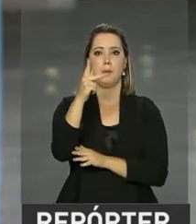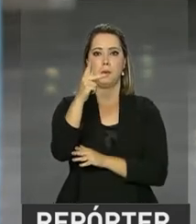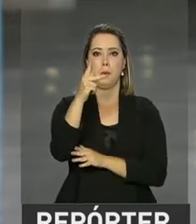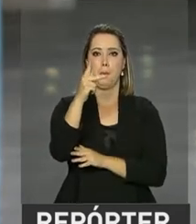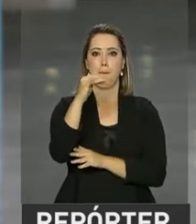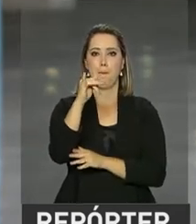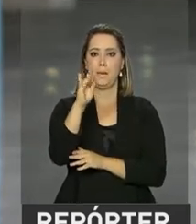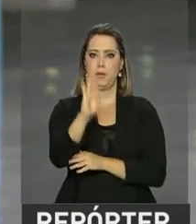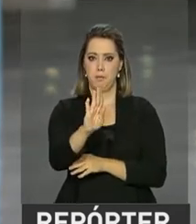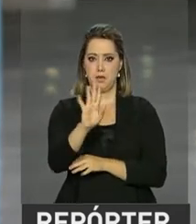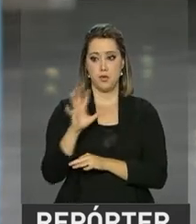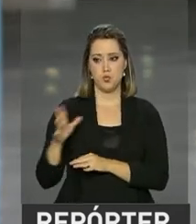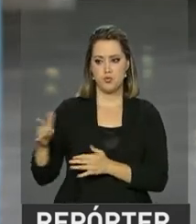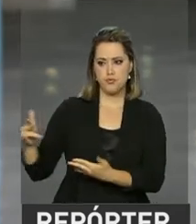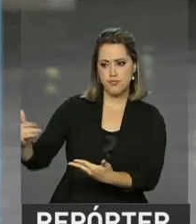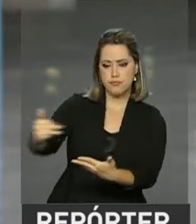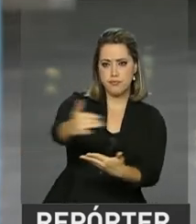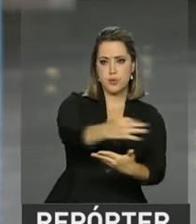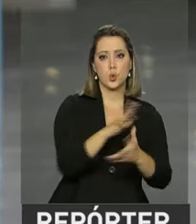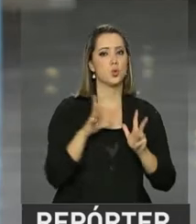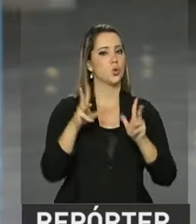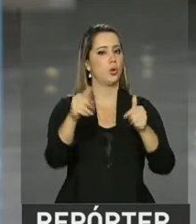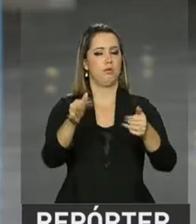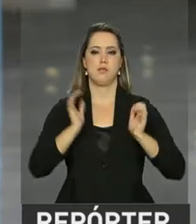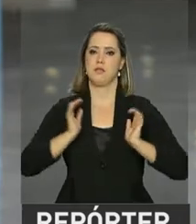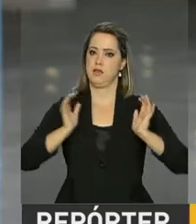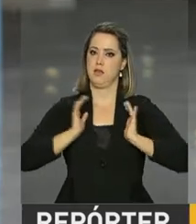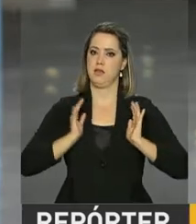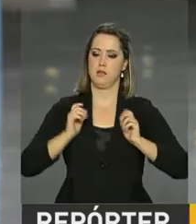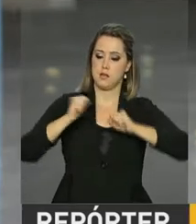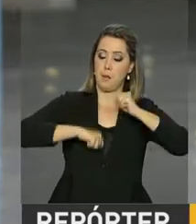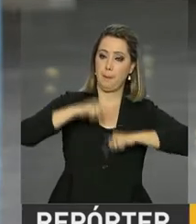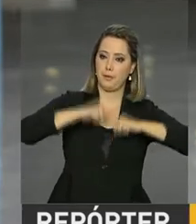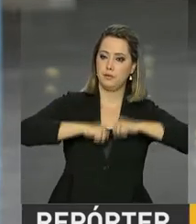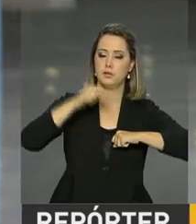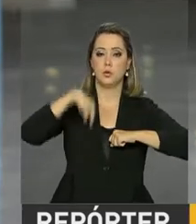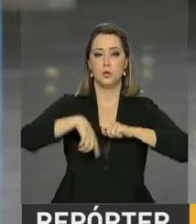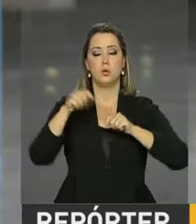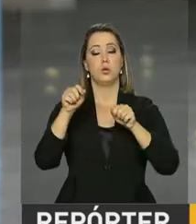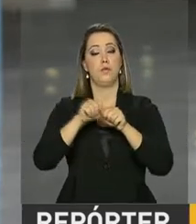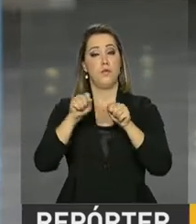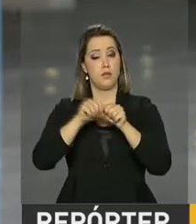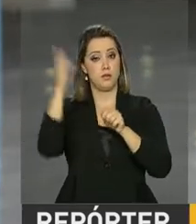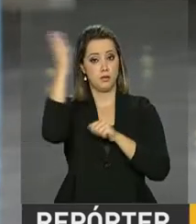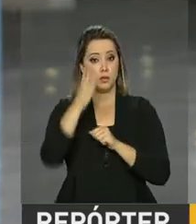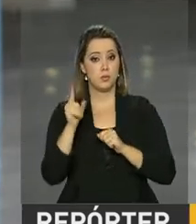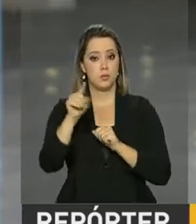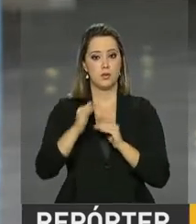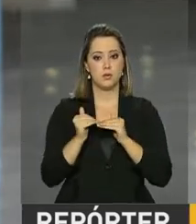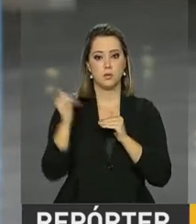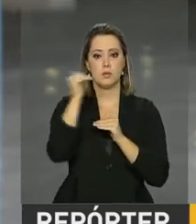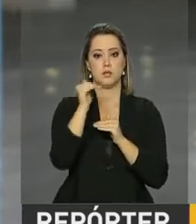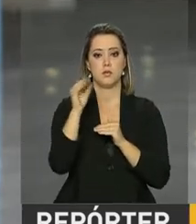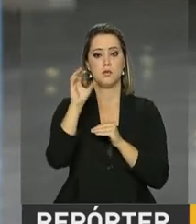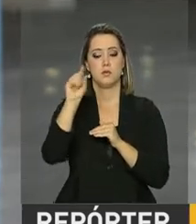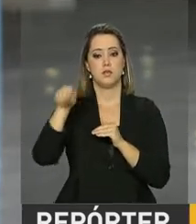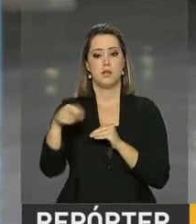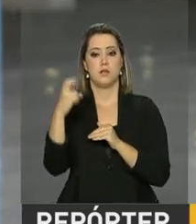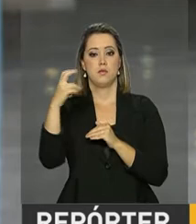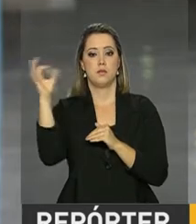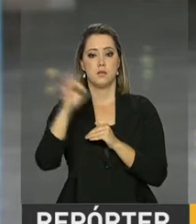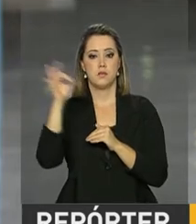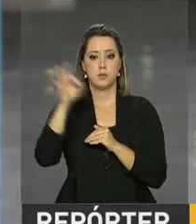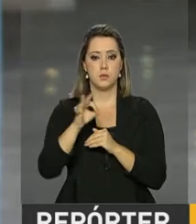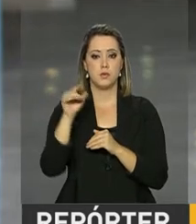as riquezas produzidas no país, um crescimento de 0,5% do PIB brasileiro para este ano. Mas aí um outro